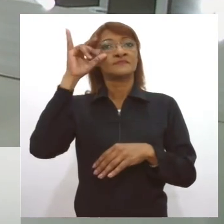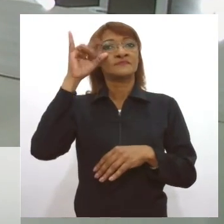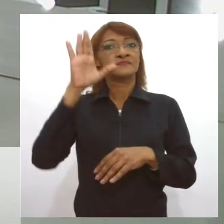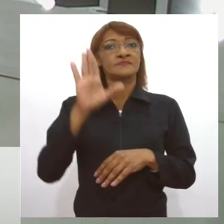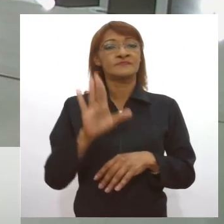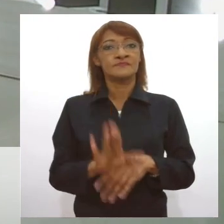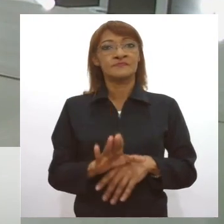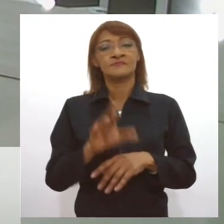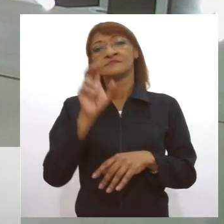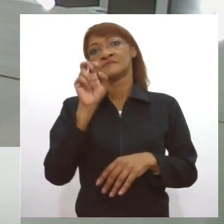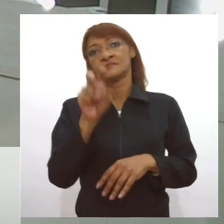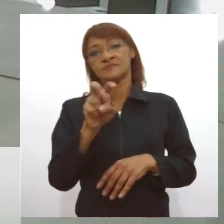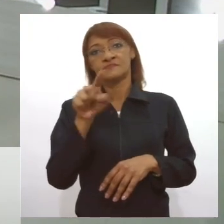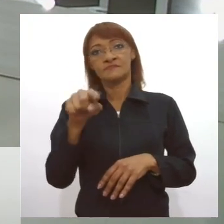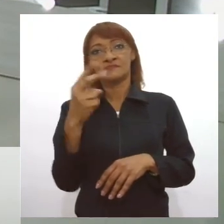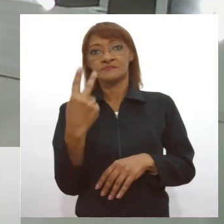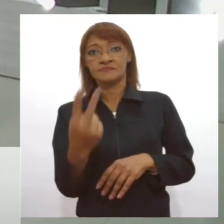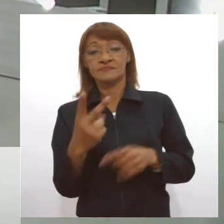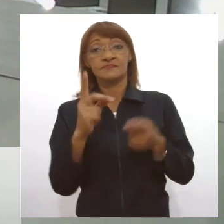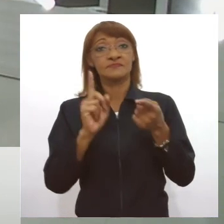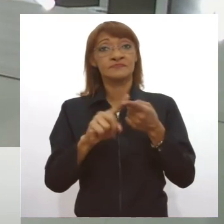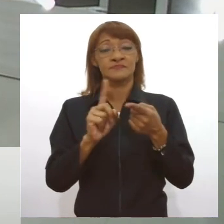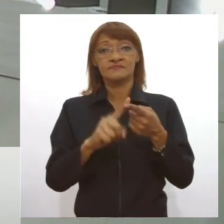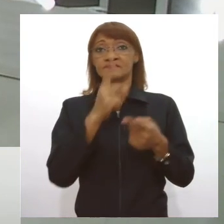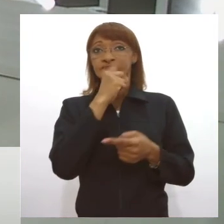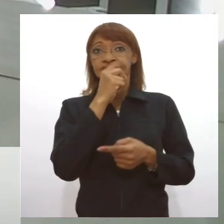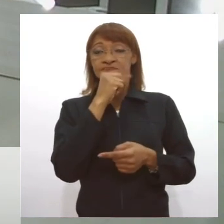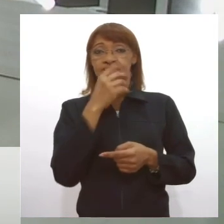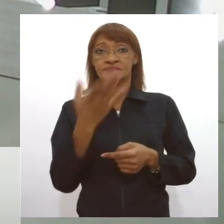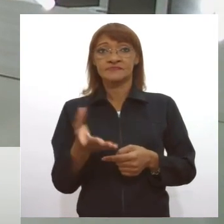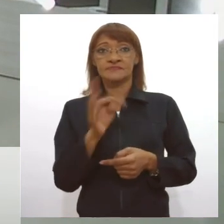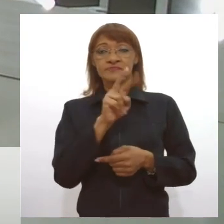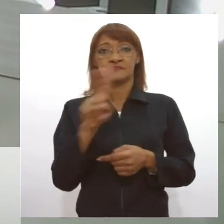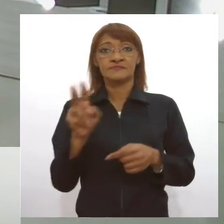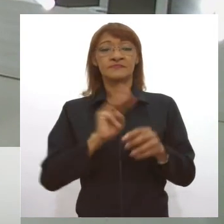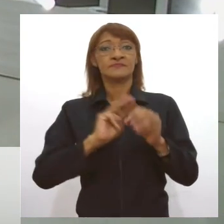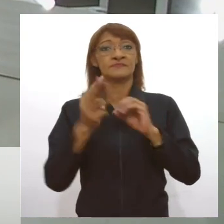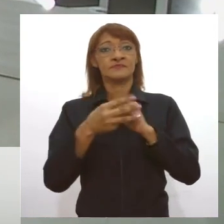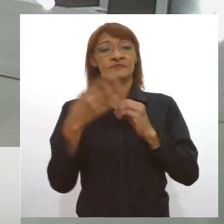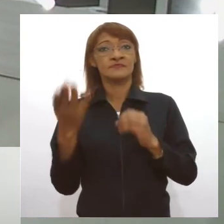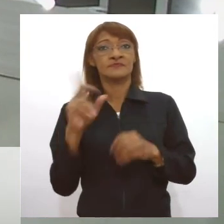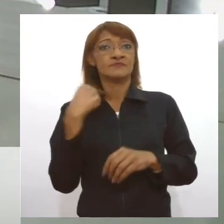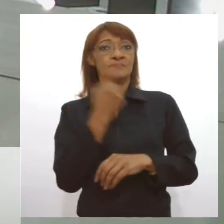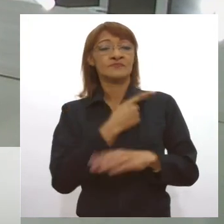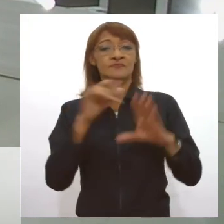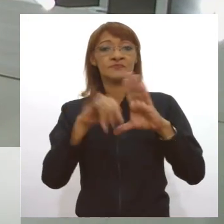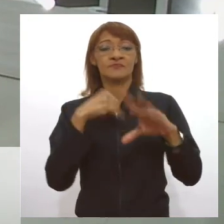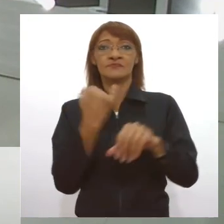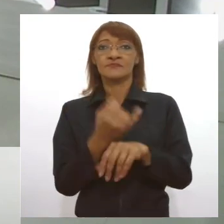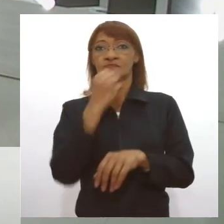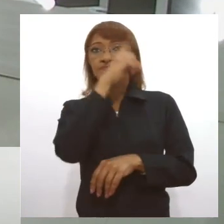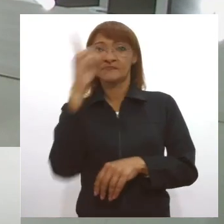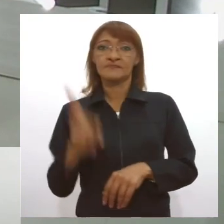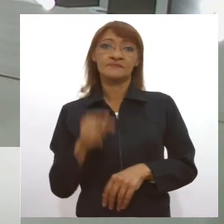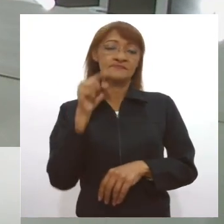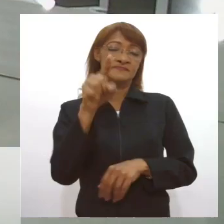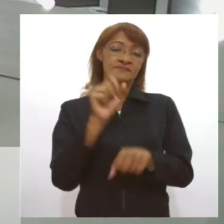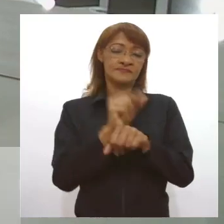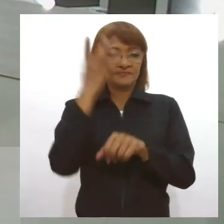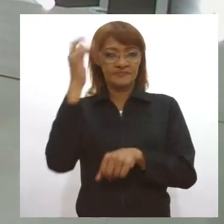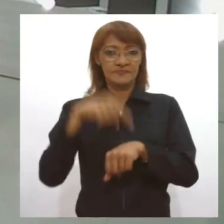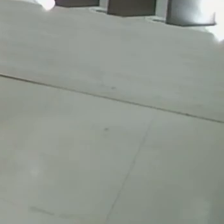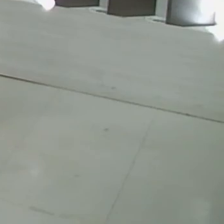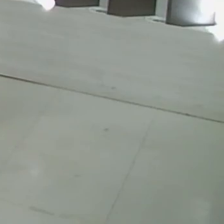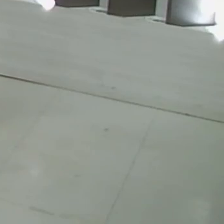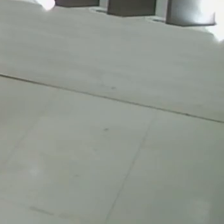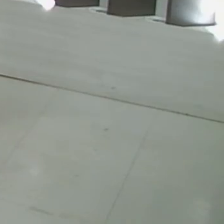através do arroba TVA Lese 5.2, no Twitter, arroba TVA Lese e no nosso canal no YouTube. Um bom dia para você e te espero amanhã às 8 horas da